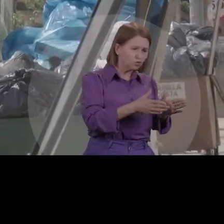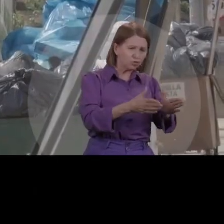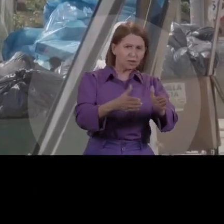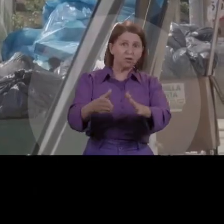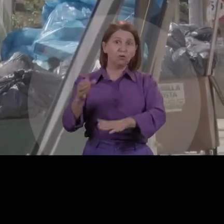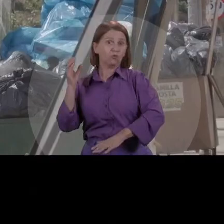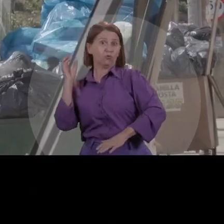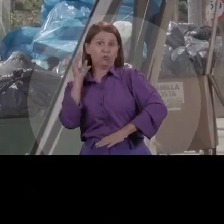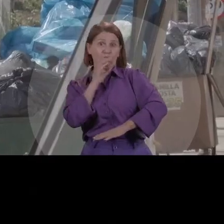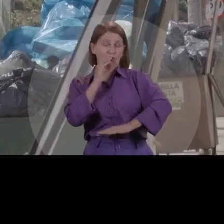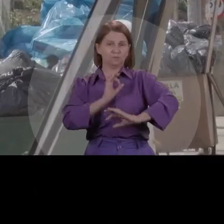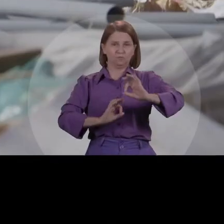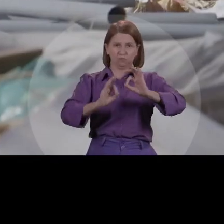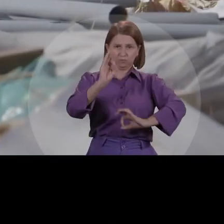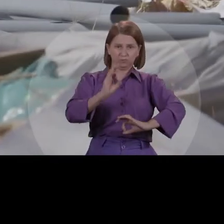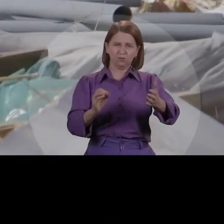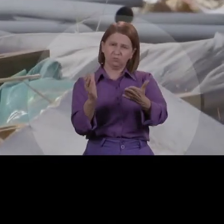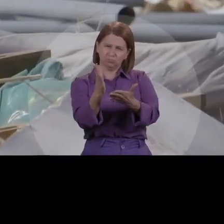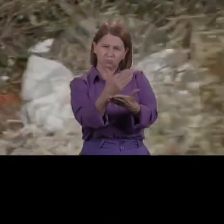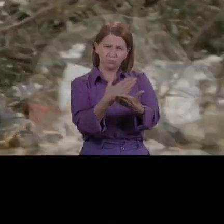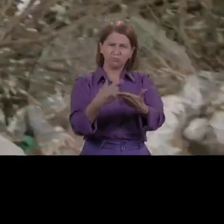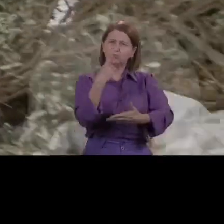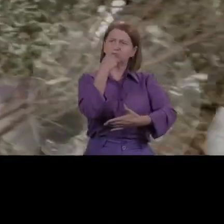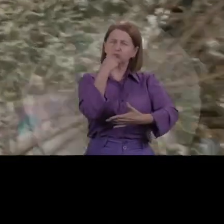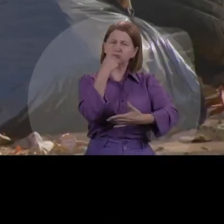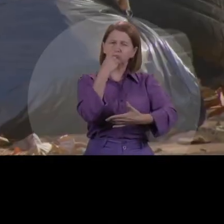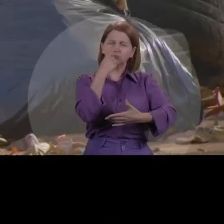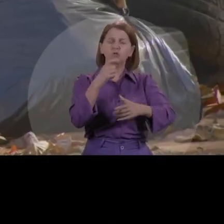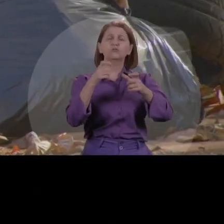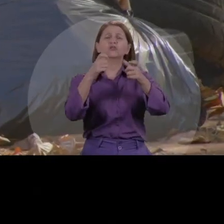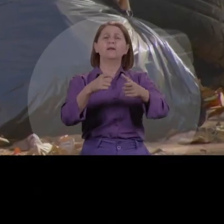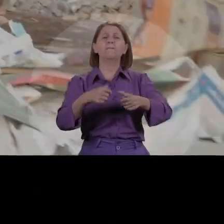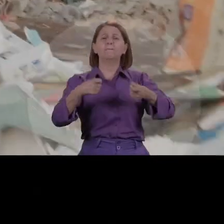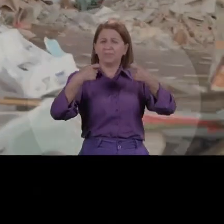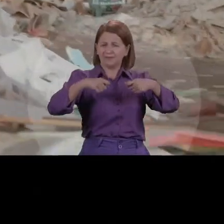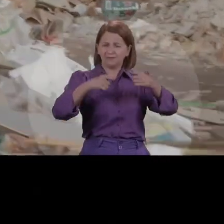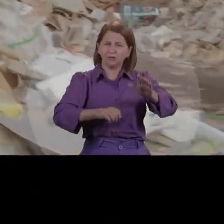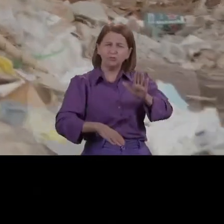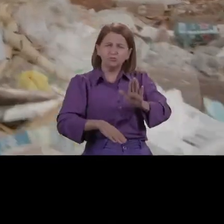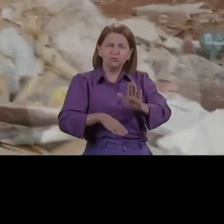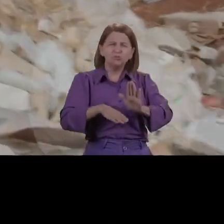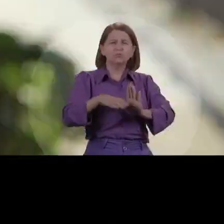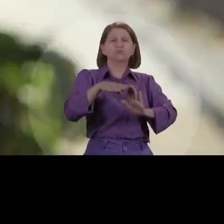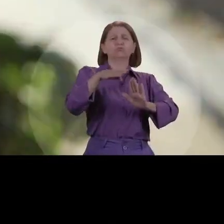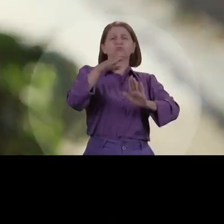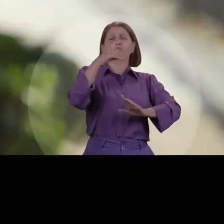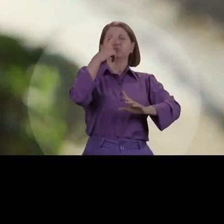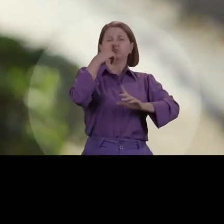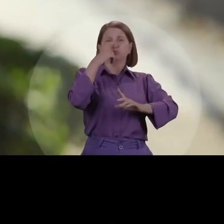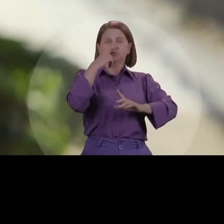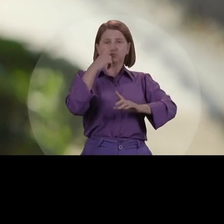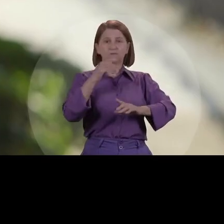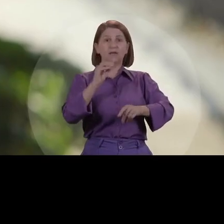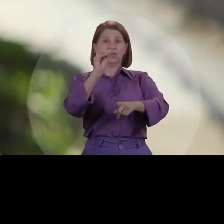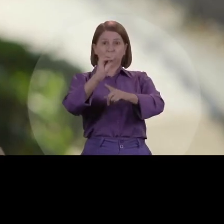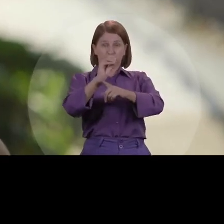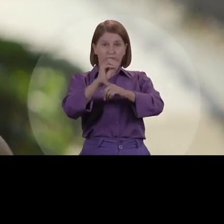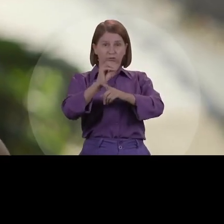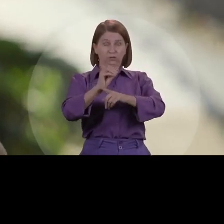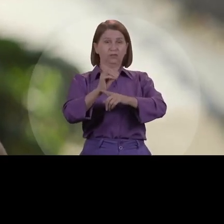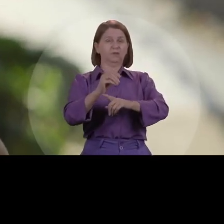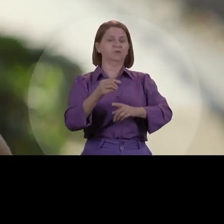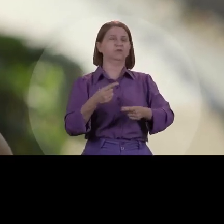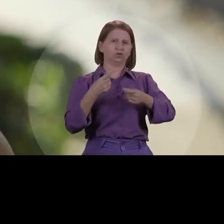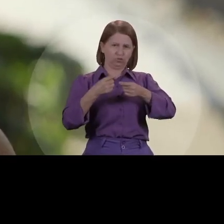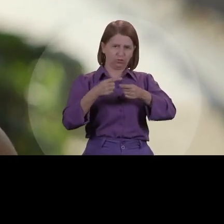para a coleta de entulhos, de resíduos, onde há maiores problemas de acúmulos de lixo. Quem vai cuidar da nossa cidade, da